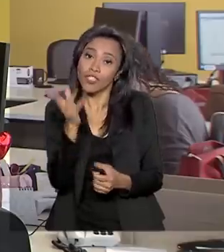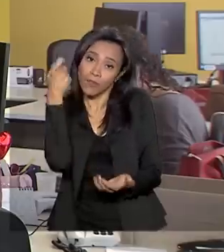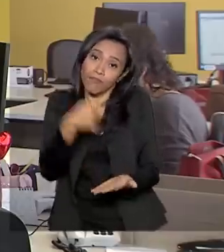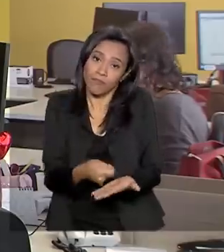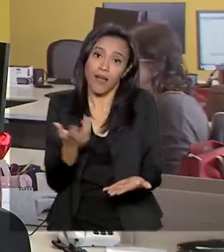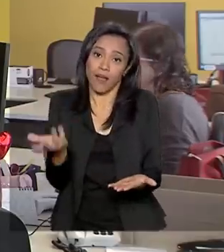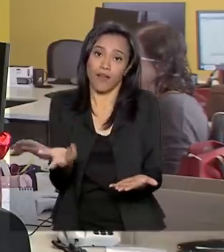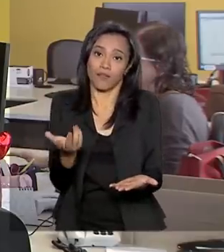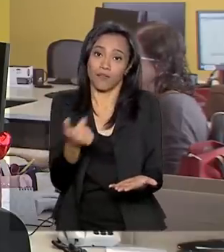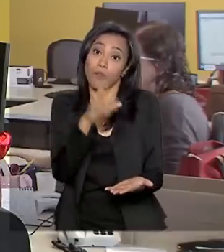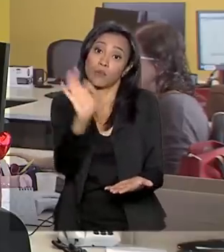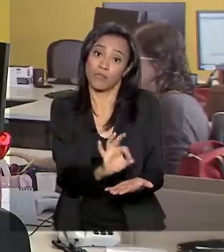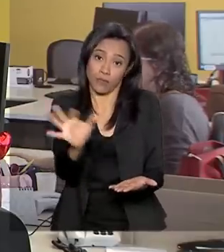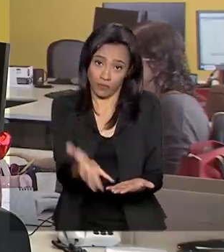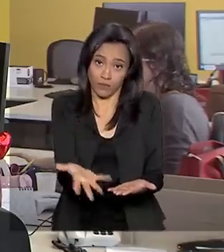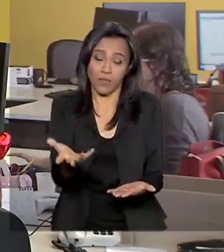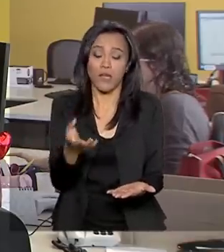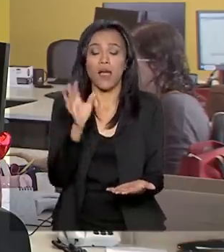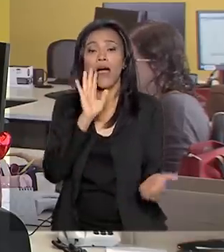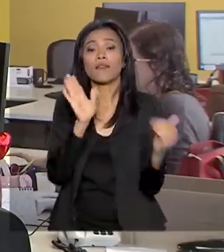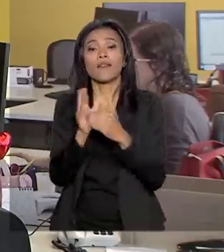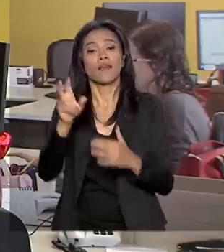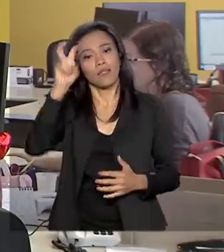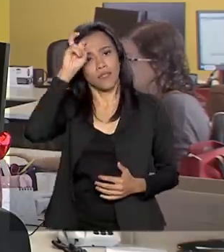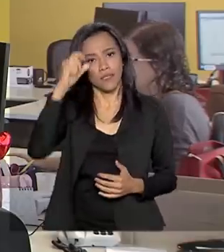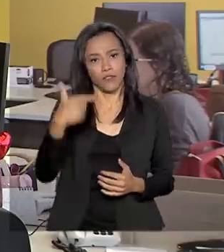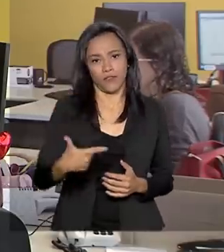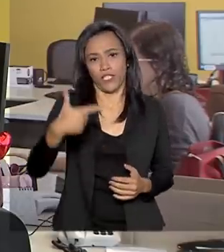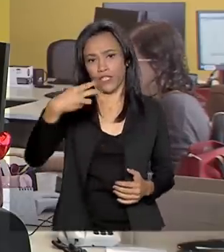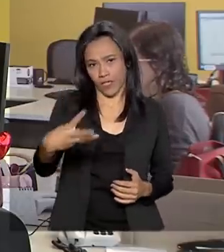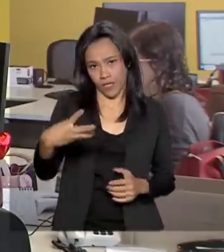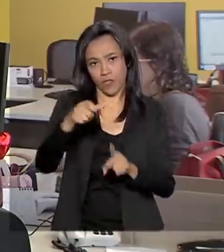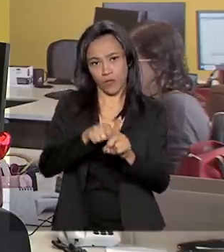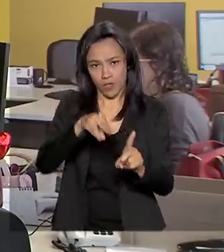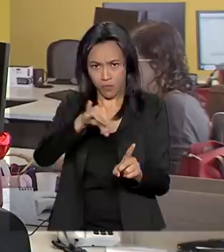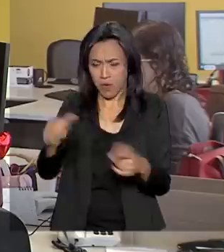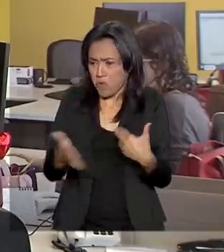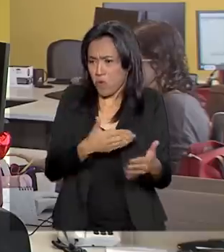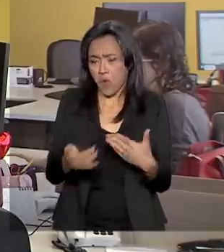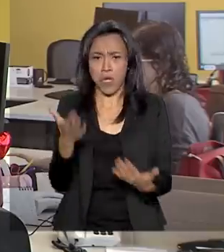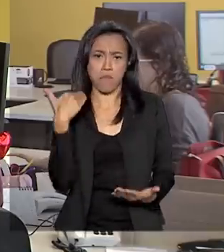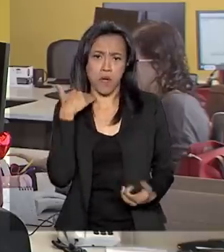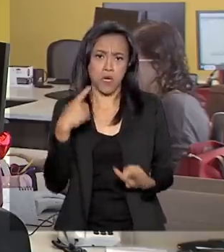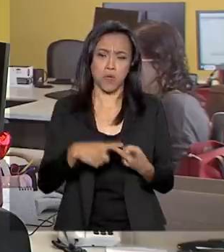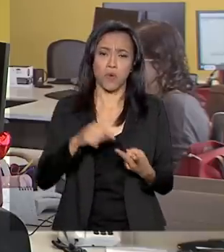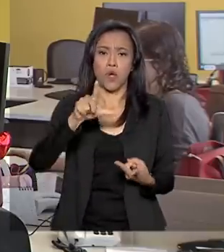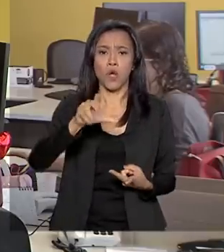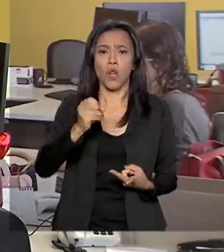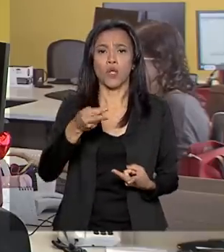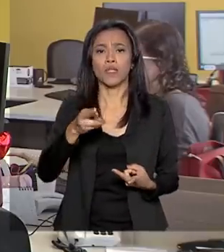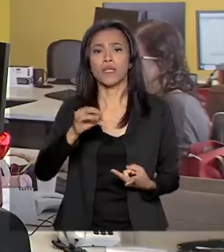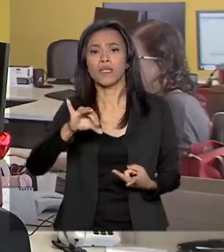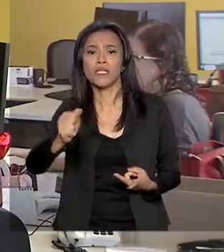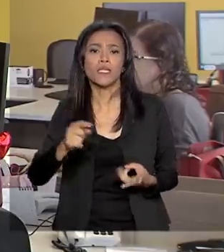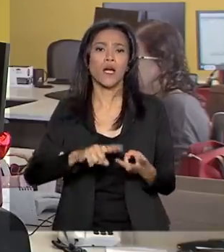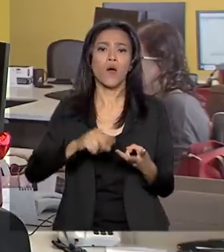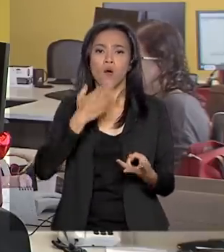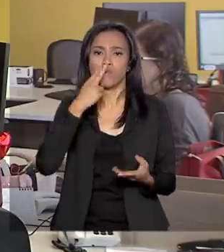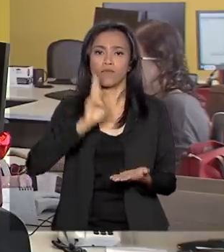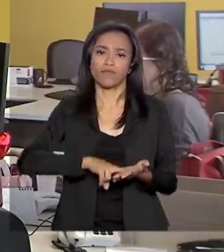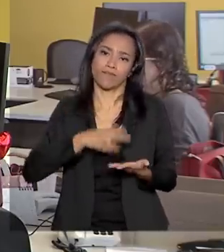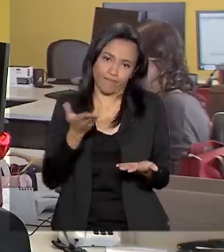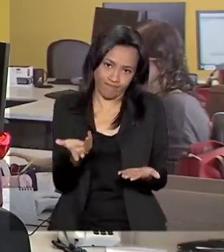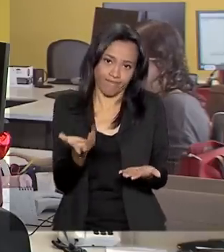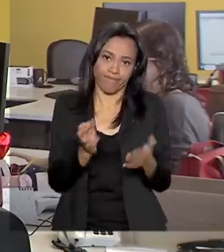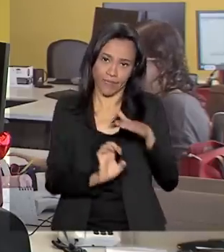Lembrando que a taxa pode ser paga até quinta-feira, 23 de maio, em qualquer banco, casa lotérica ou agência dos Correios. O